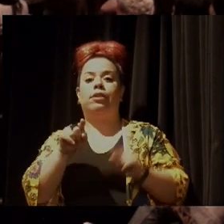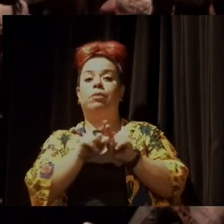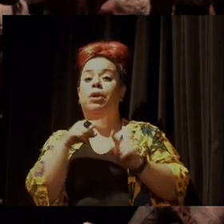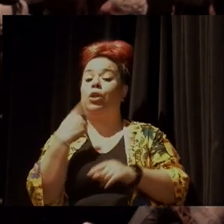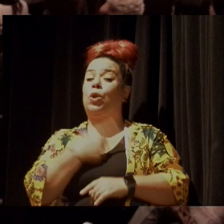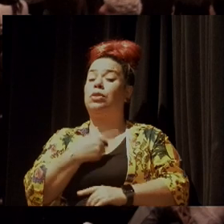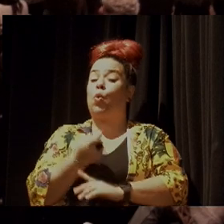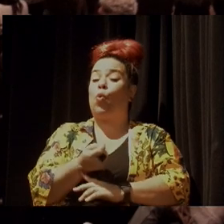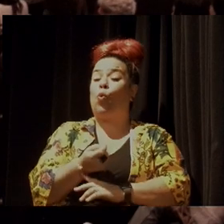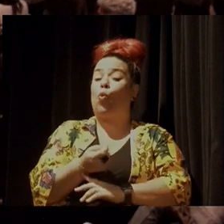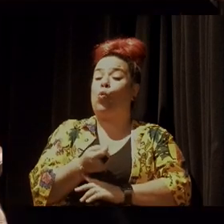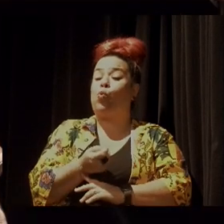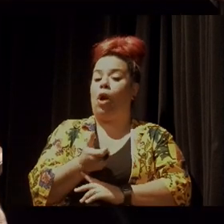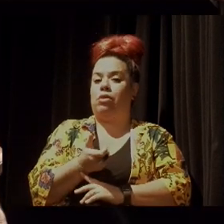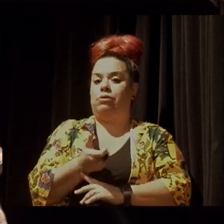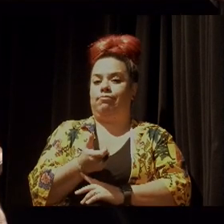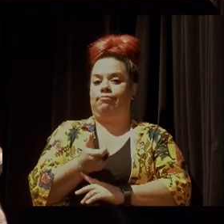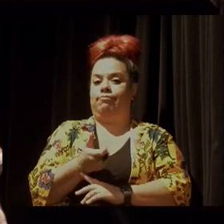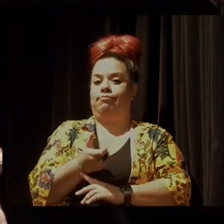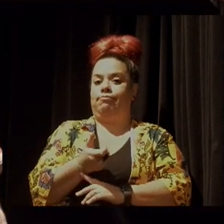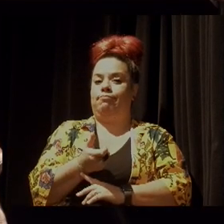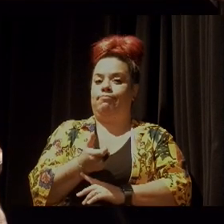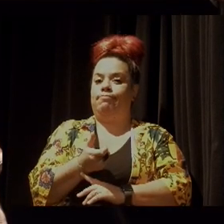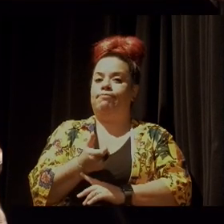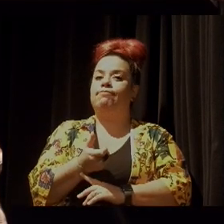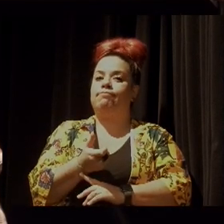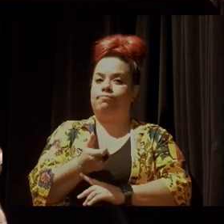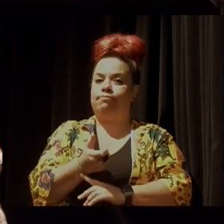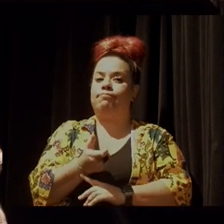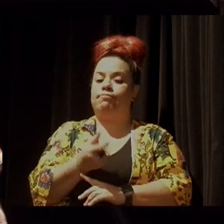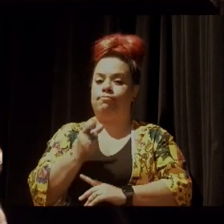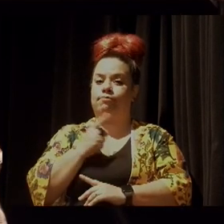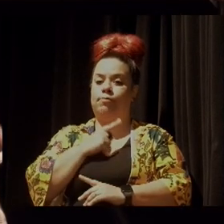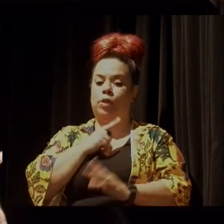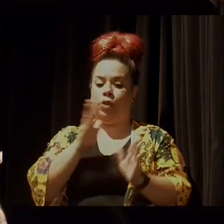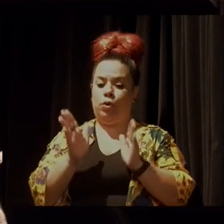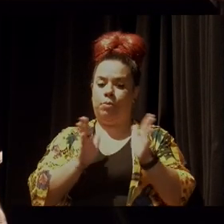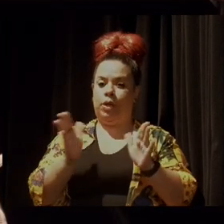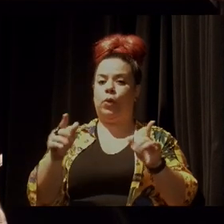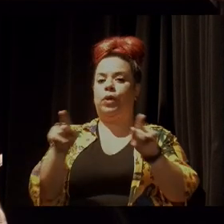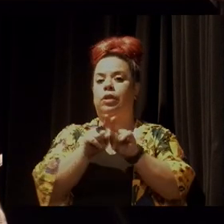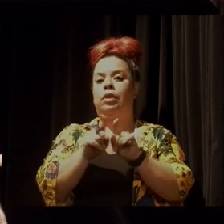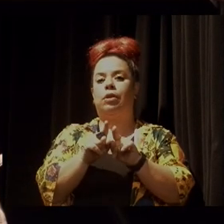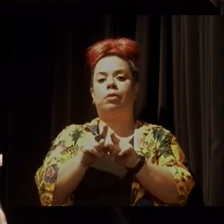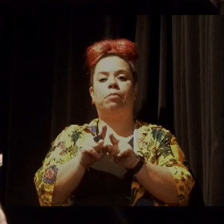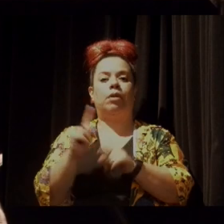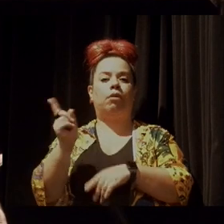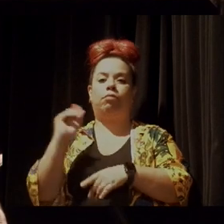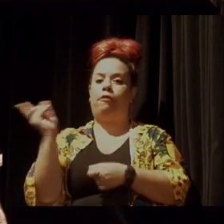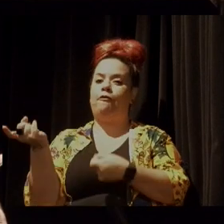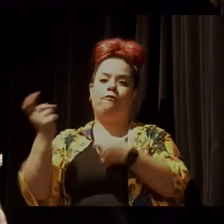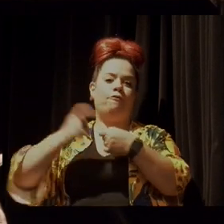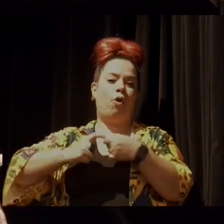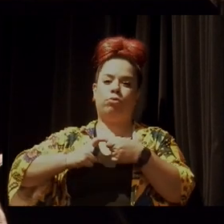passo muito pequeno desse período desse tempo de não retorno